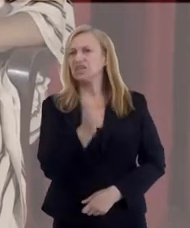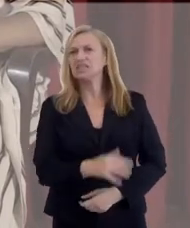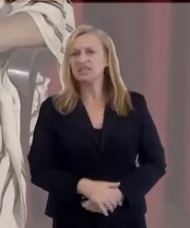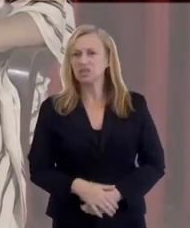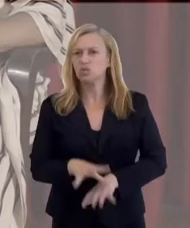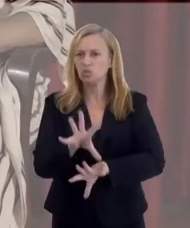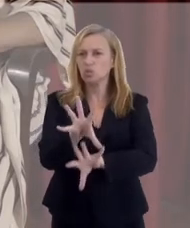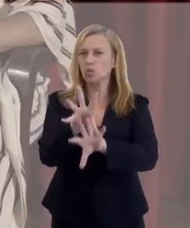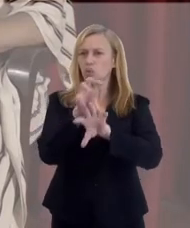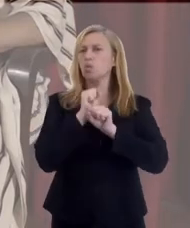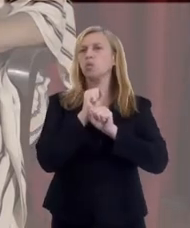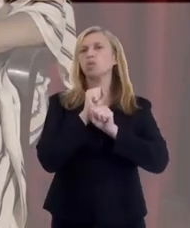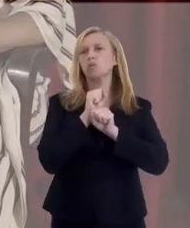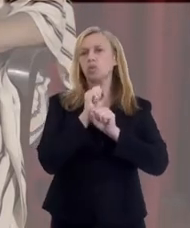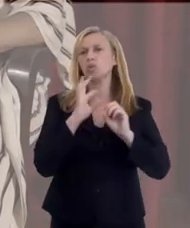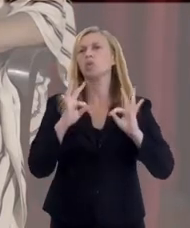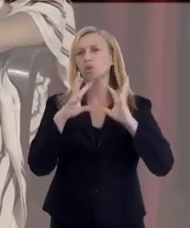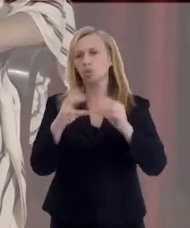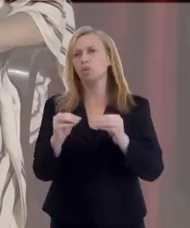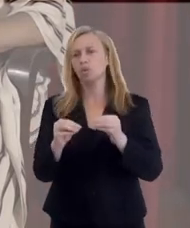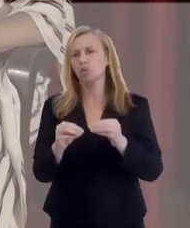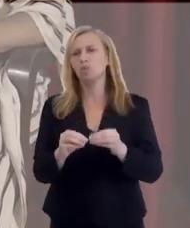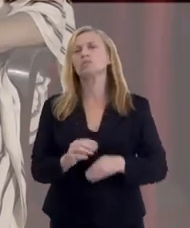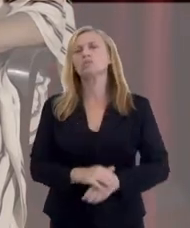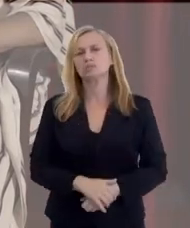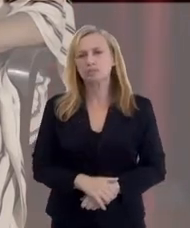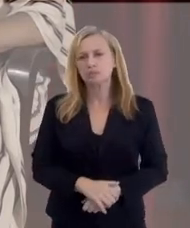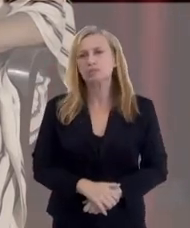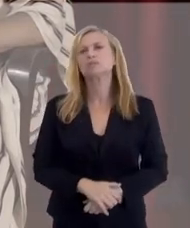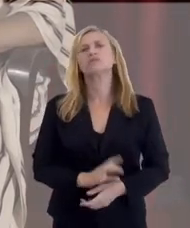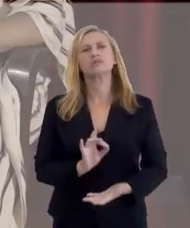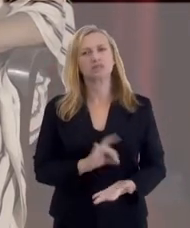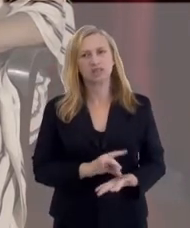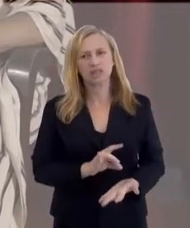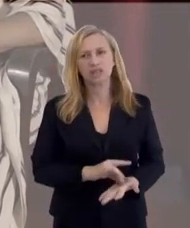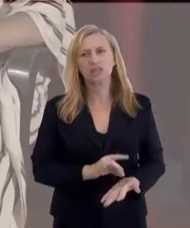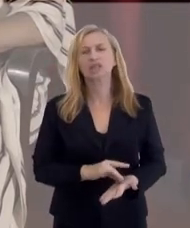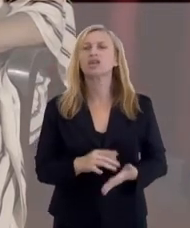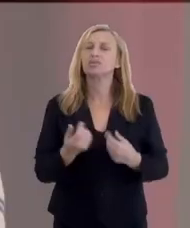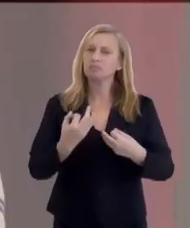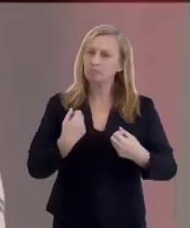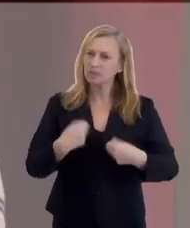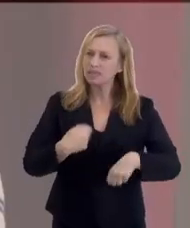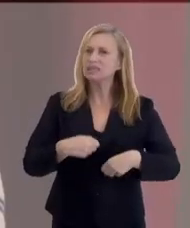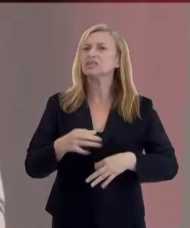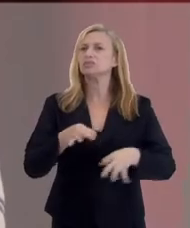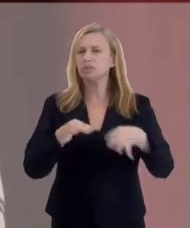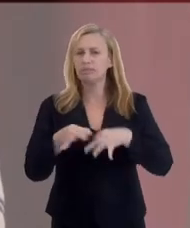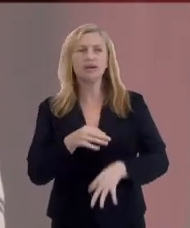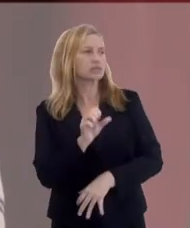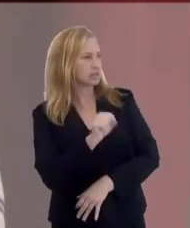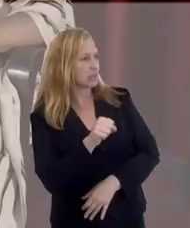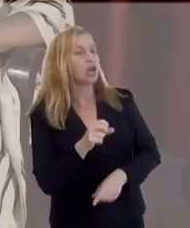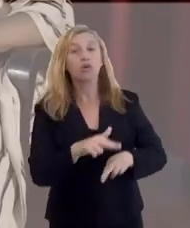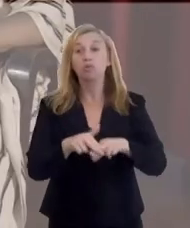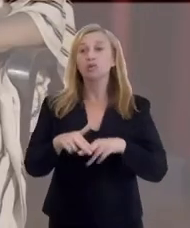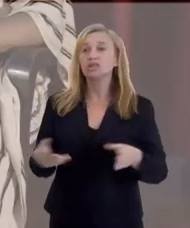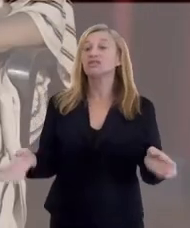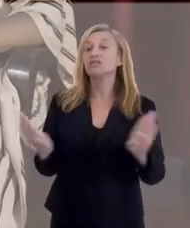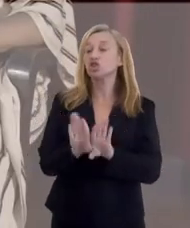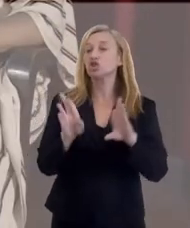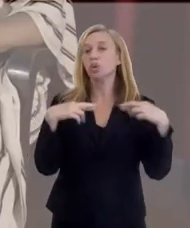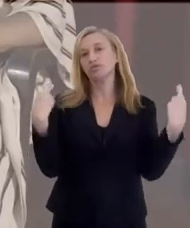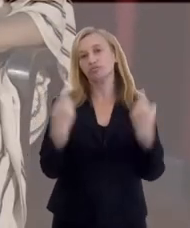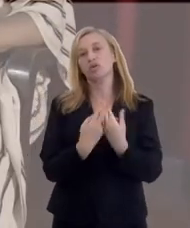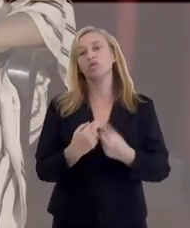Não é fácil absorver o que é feito ou o que é dito, não é? Isso. Tem que ter um preparo para isso. Por